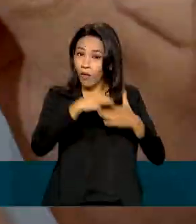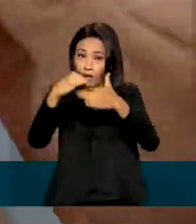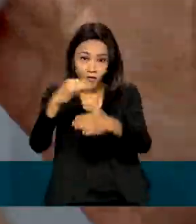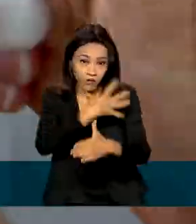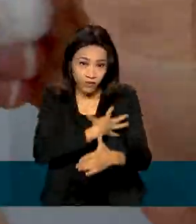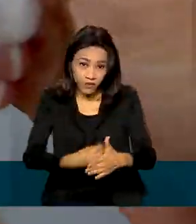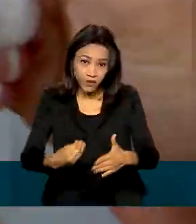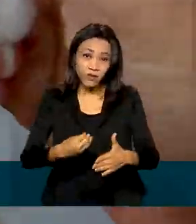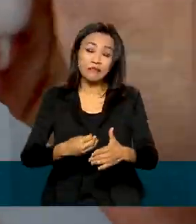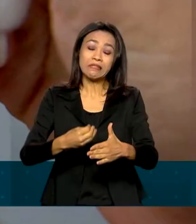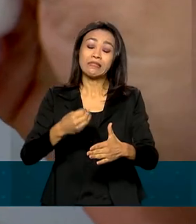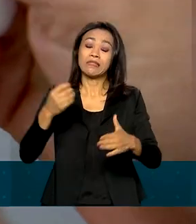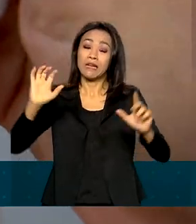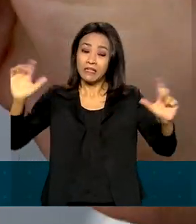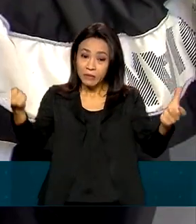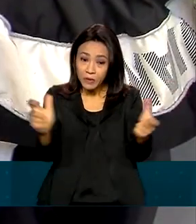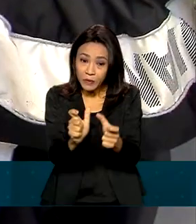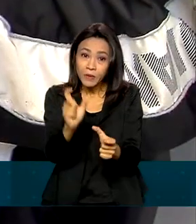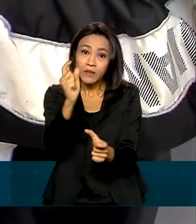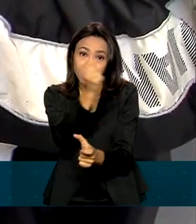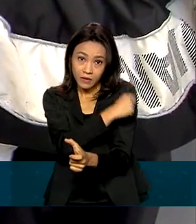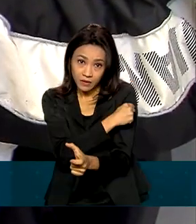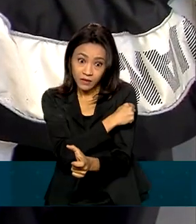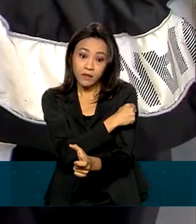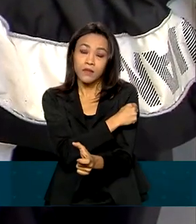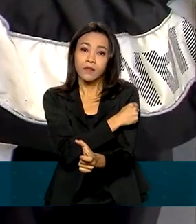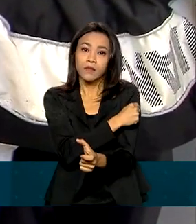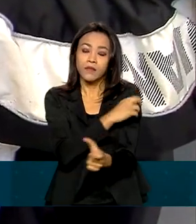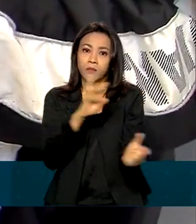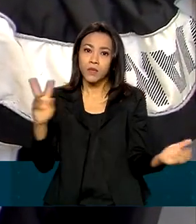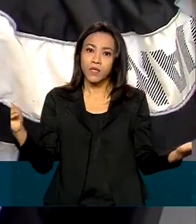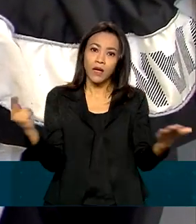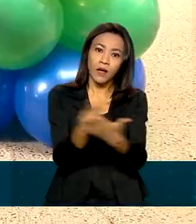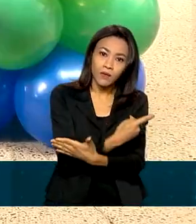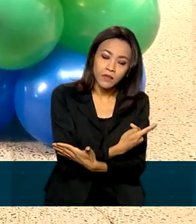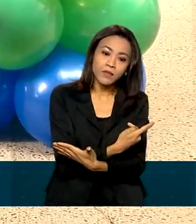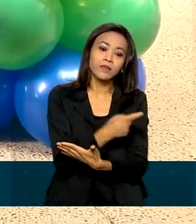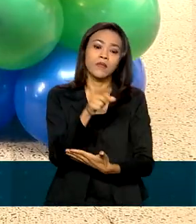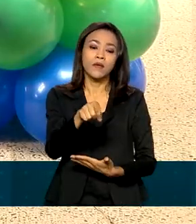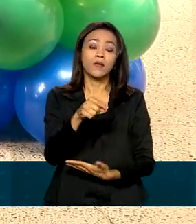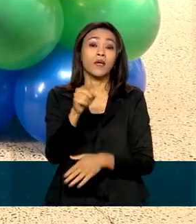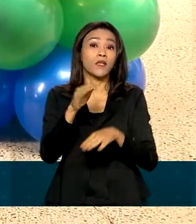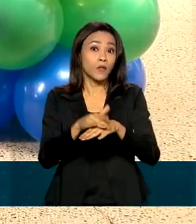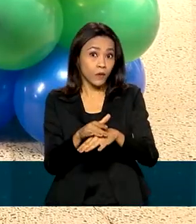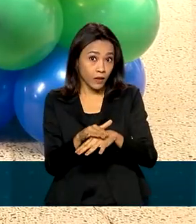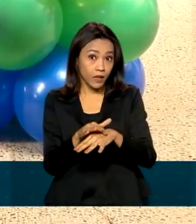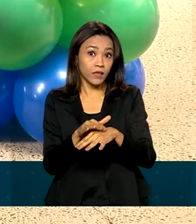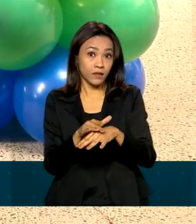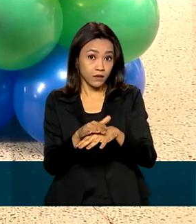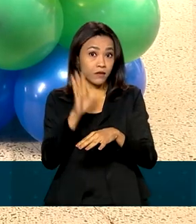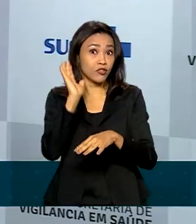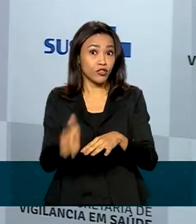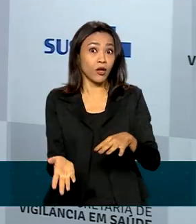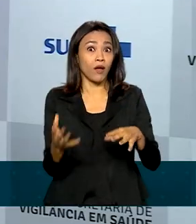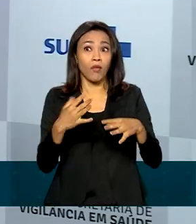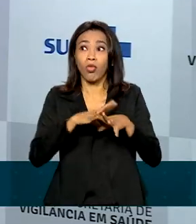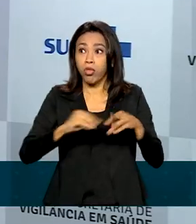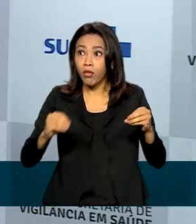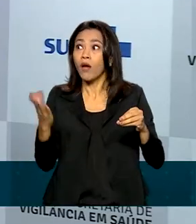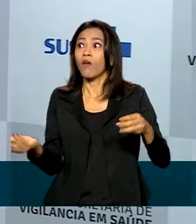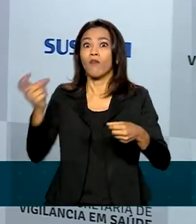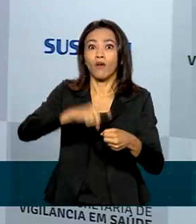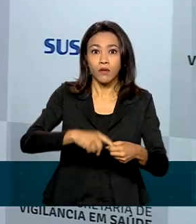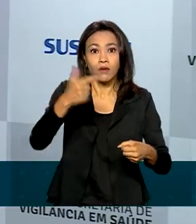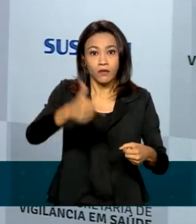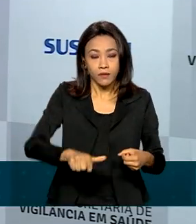gerando baixas coberturas vacinais, isso pode causar a reintrodução de doenças já erradicadas. Muitas pessoas